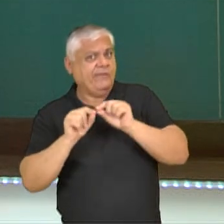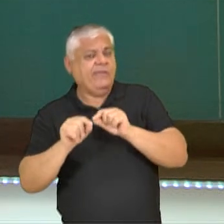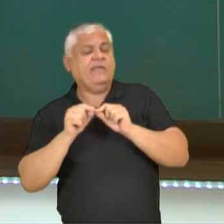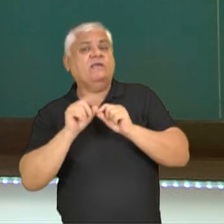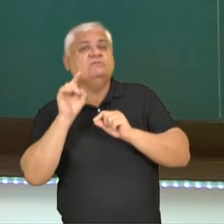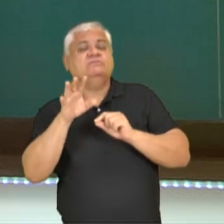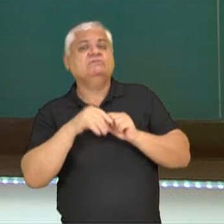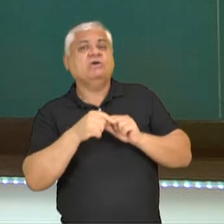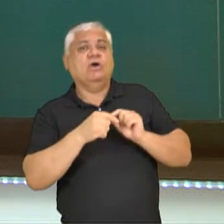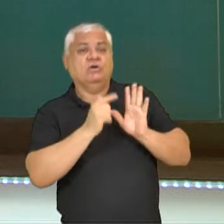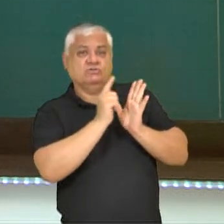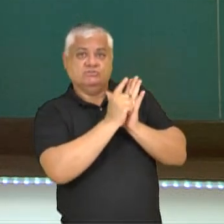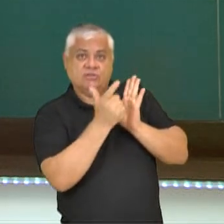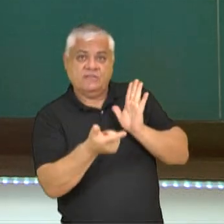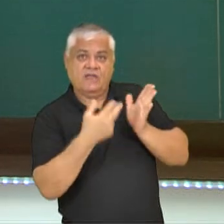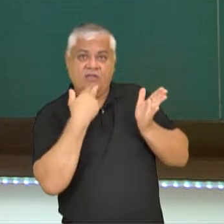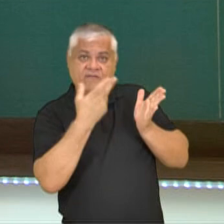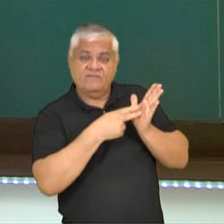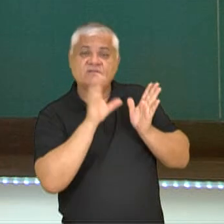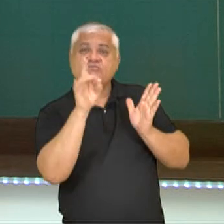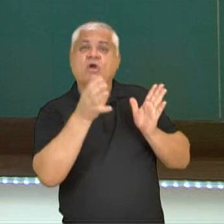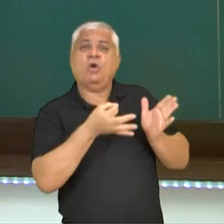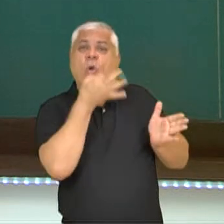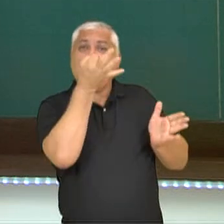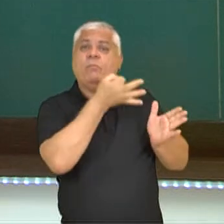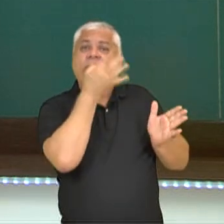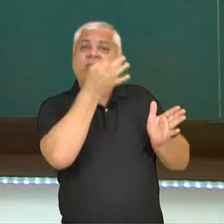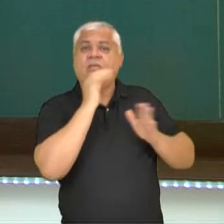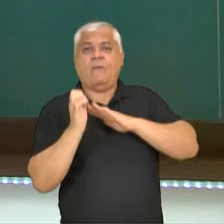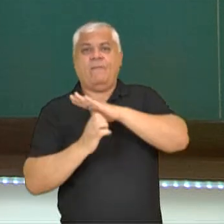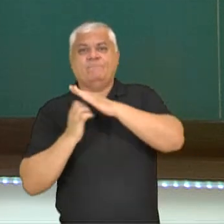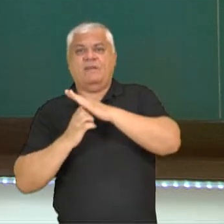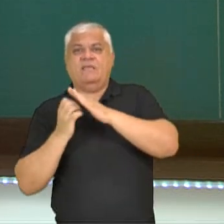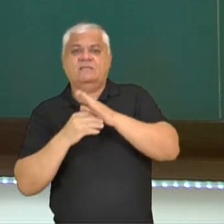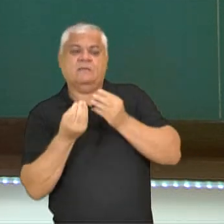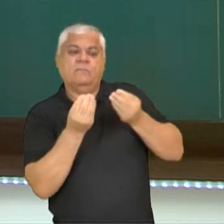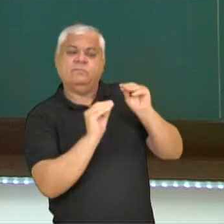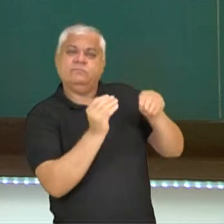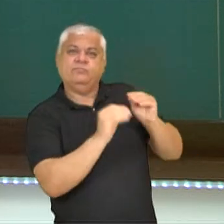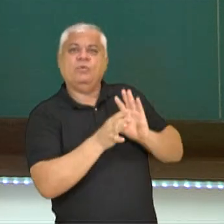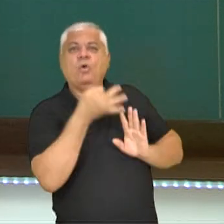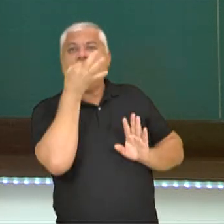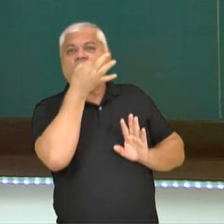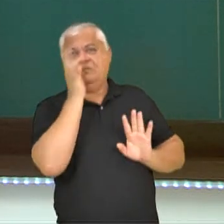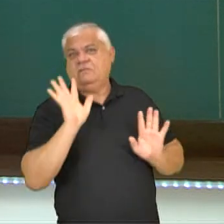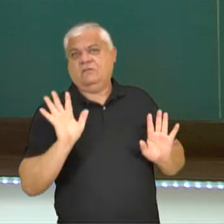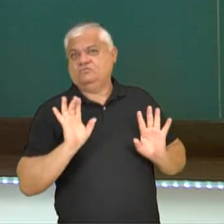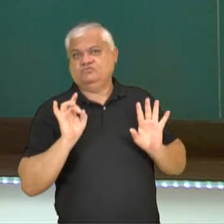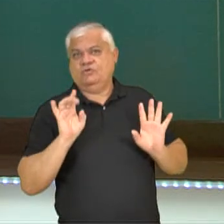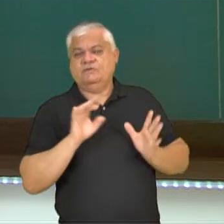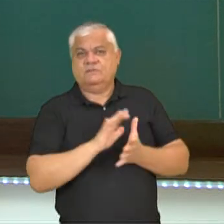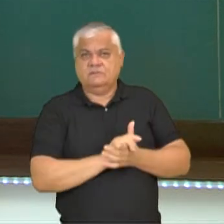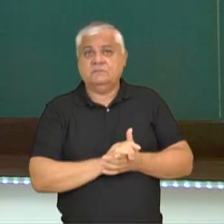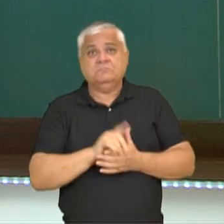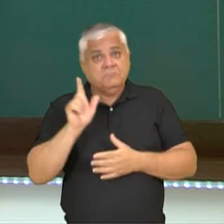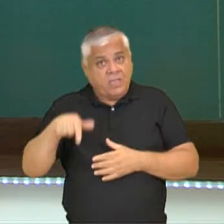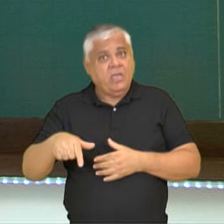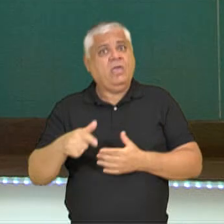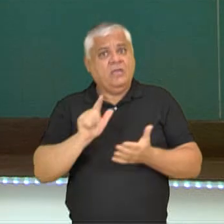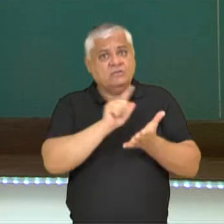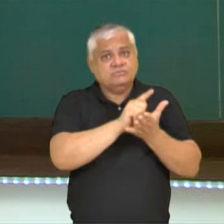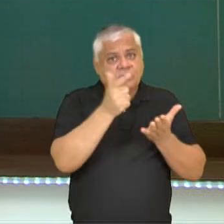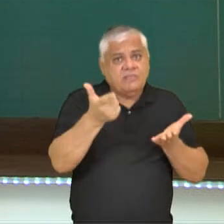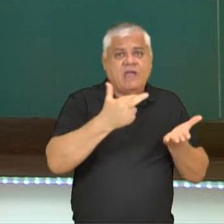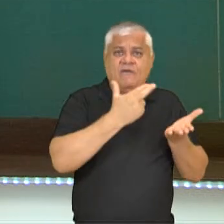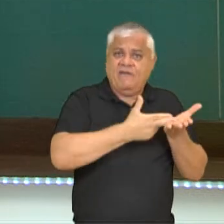para expor a opinião do próprio veículo de comunicação? Sim, então o próprio veículo, jornais e revistas, ele